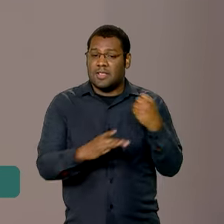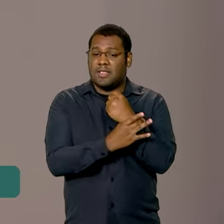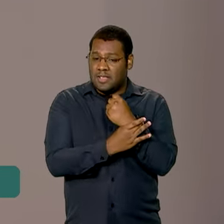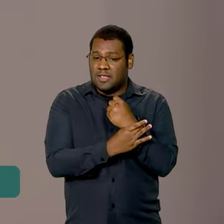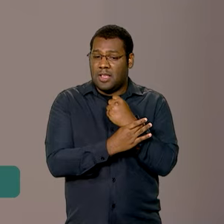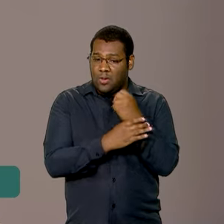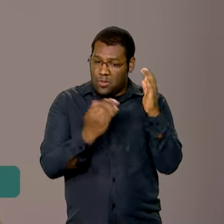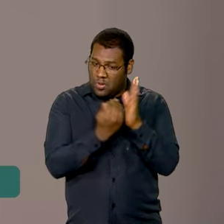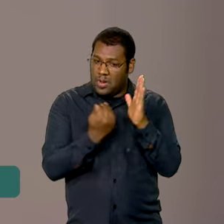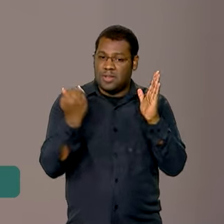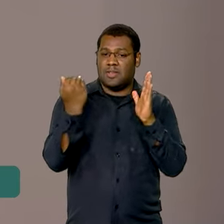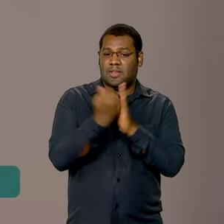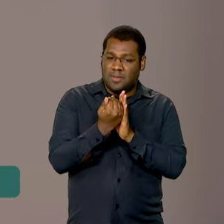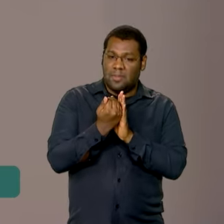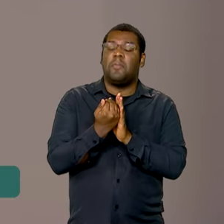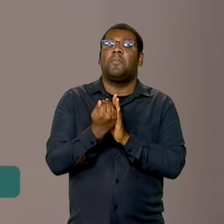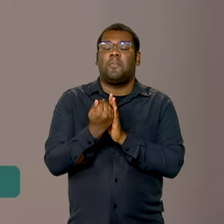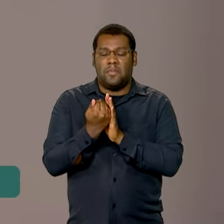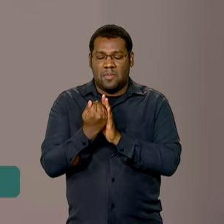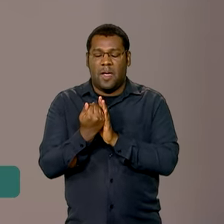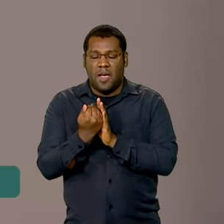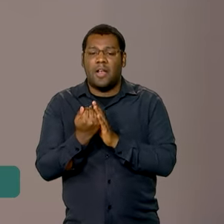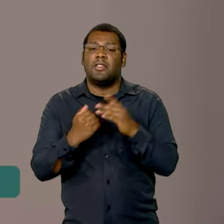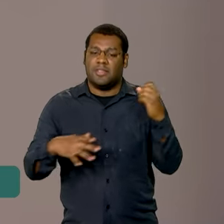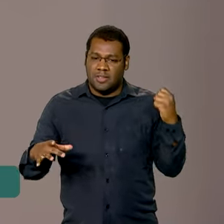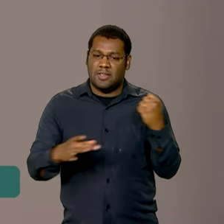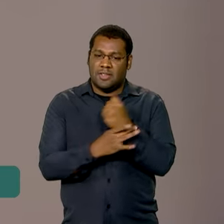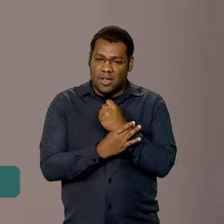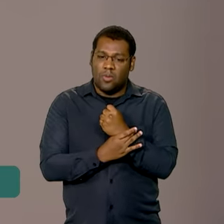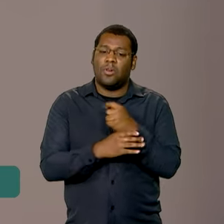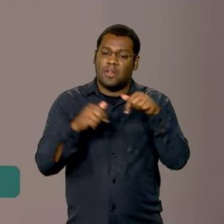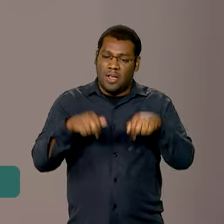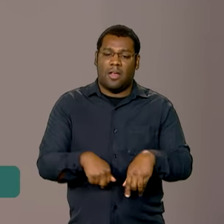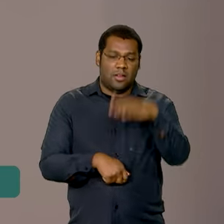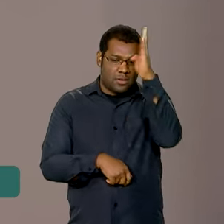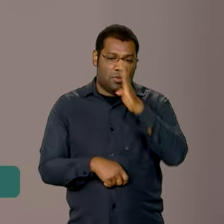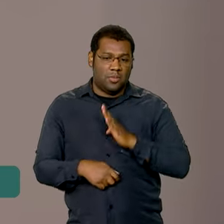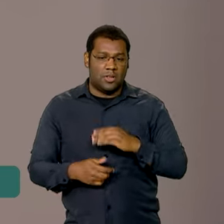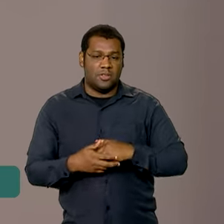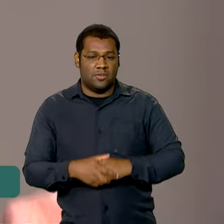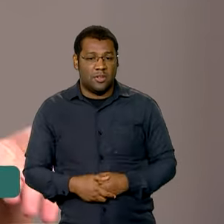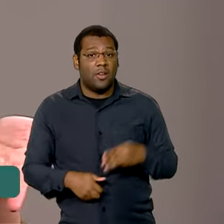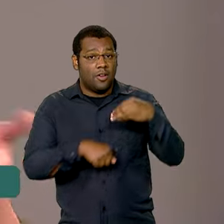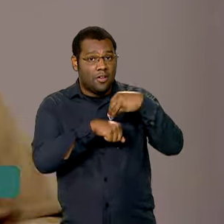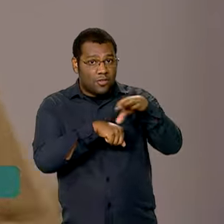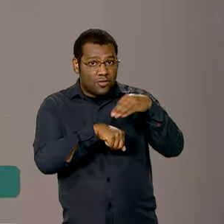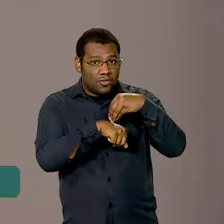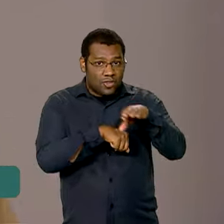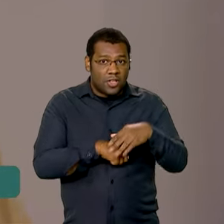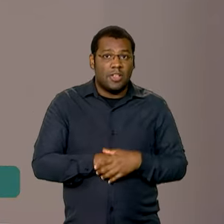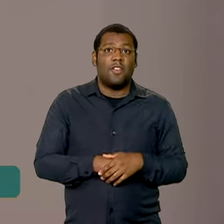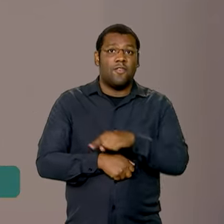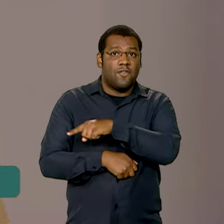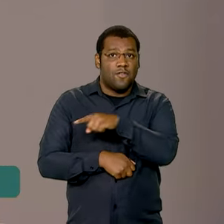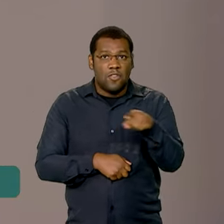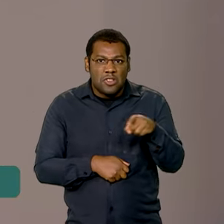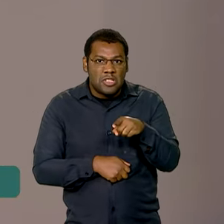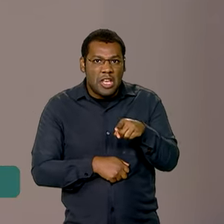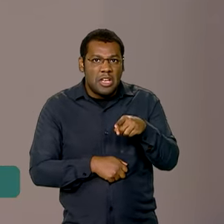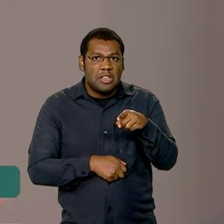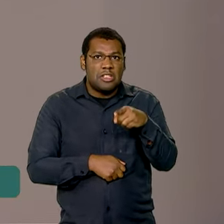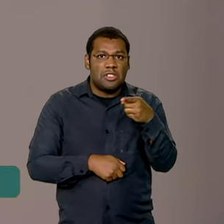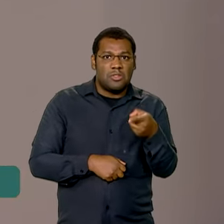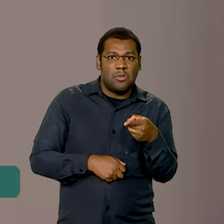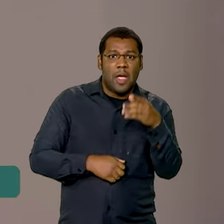Américas e o 15º país do mundo mais seguro para se fazer turismo. Então, fica a dica. Se informe antes de acreditar no